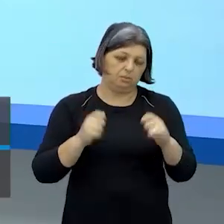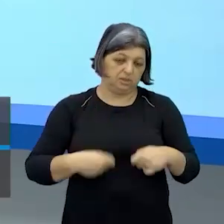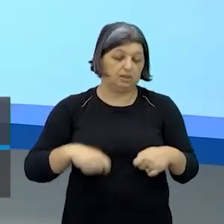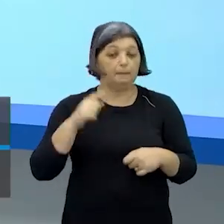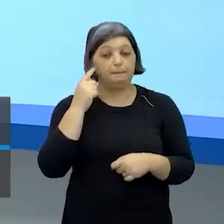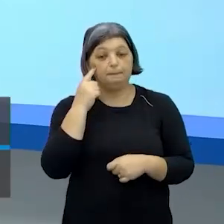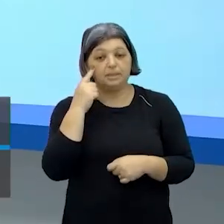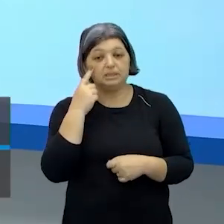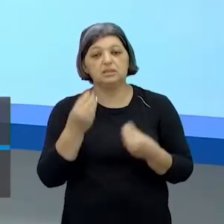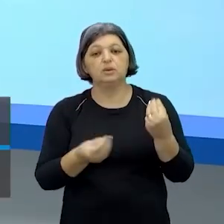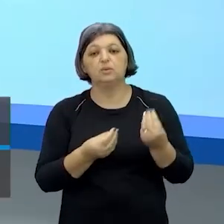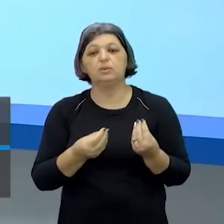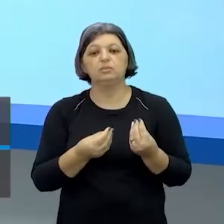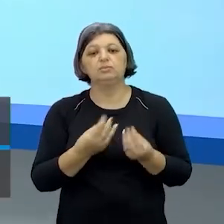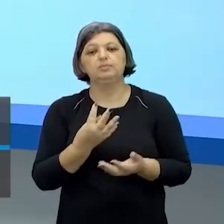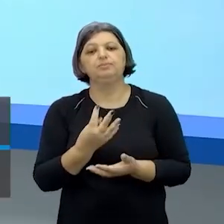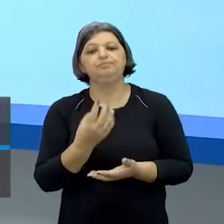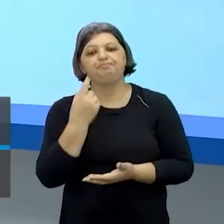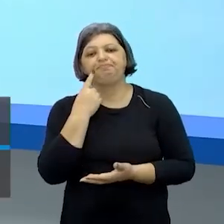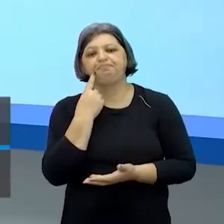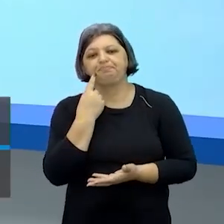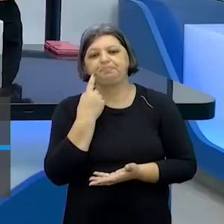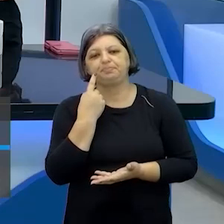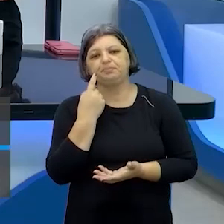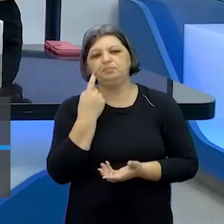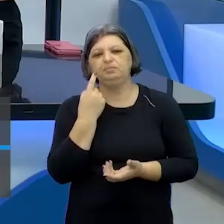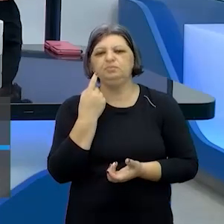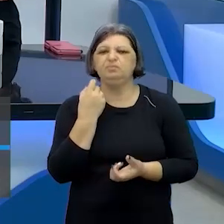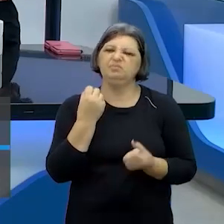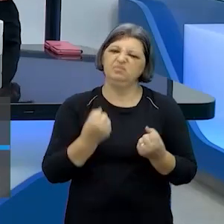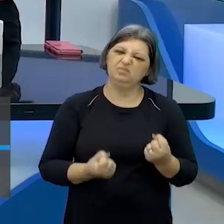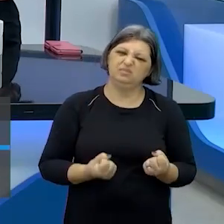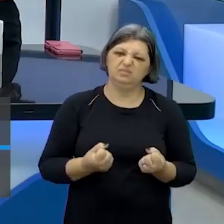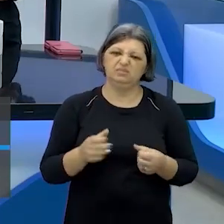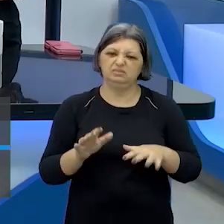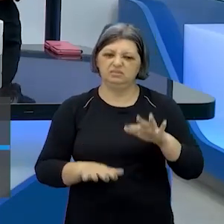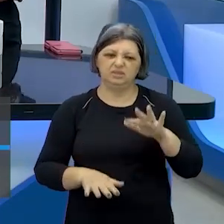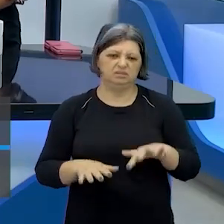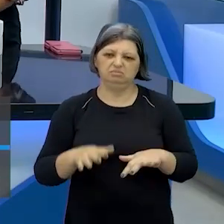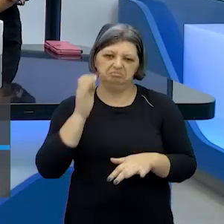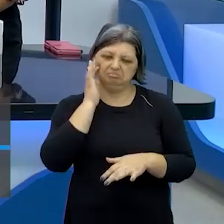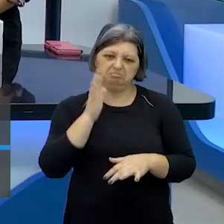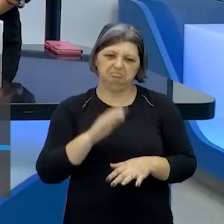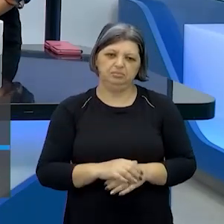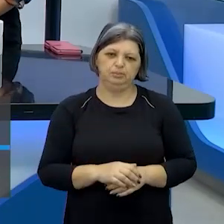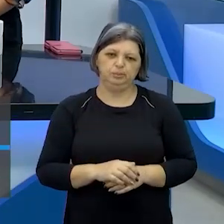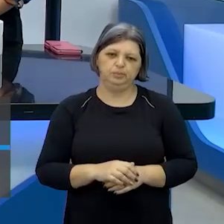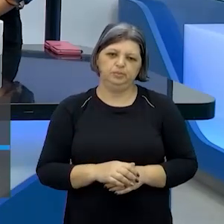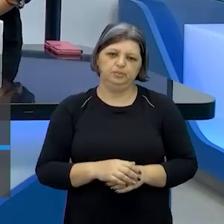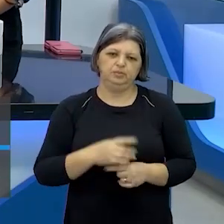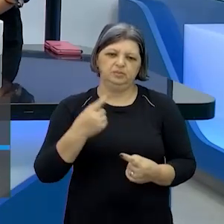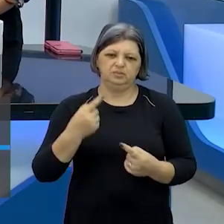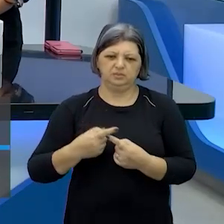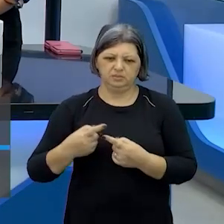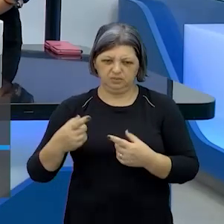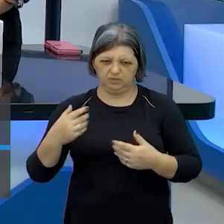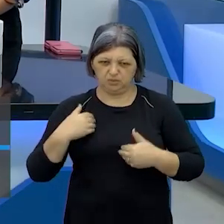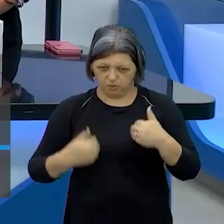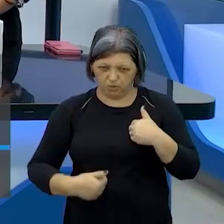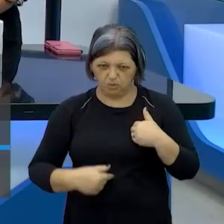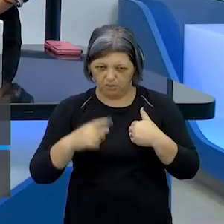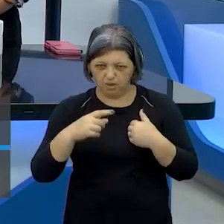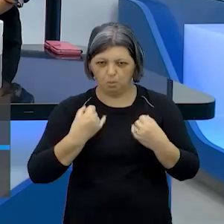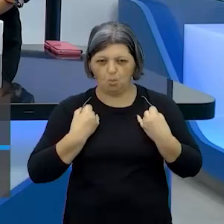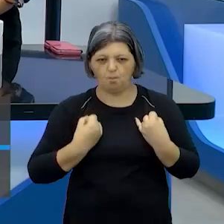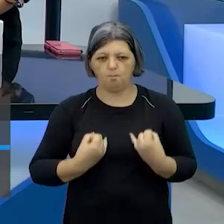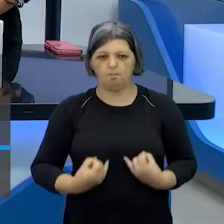nisso peso acho que ele tinha um peso médio também não dá pra imaginar outra coisa tipo de corpo magro eu